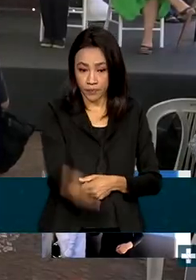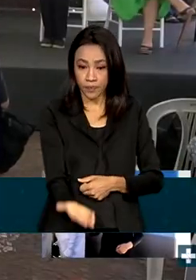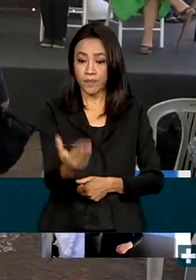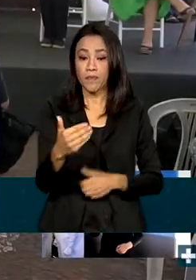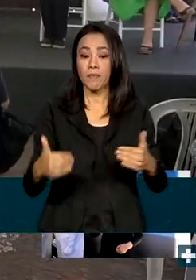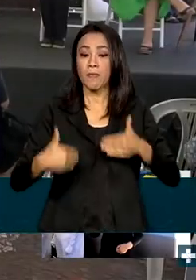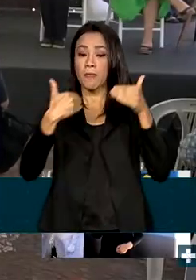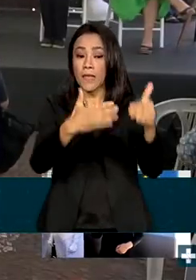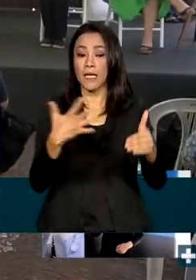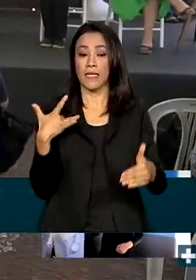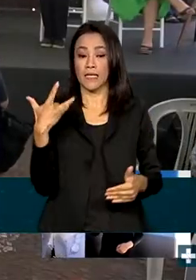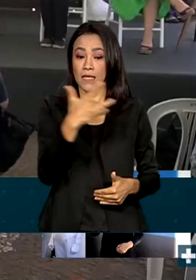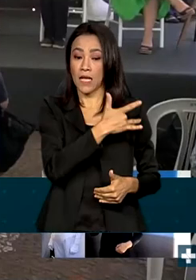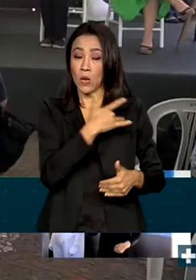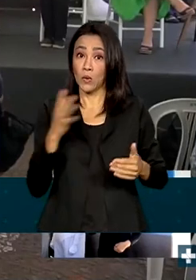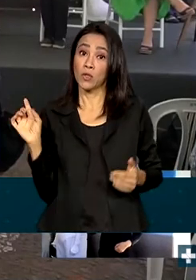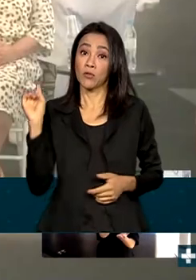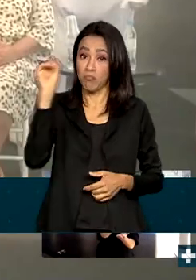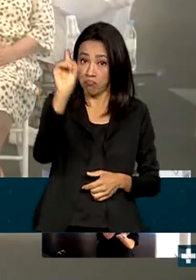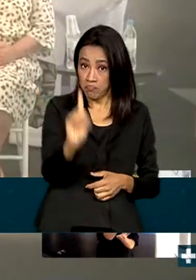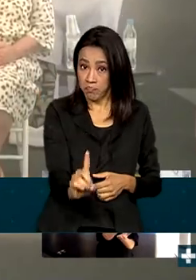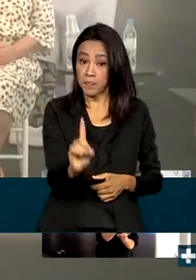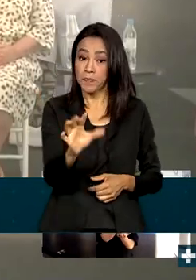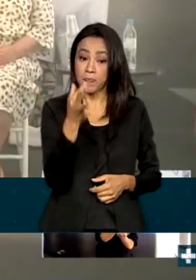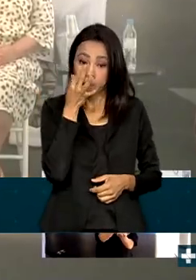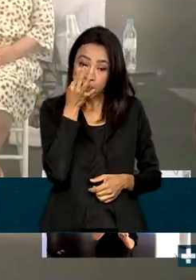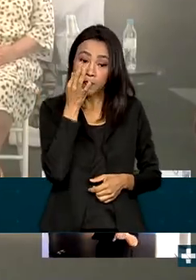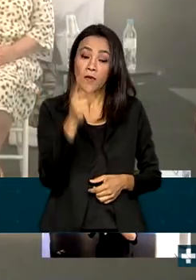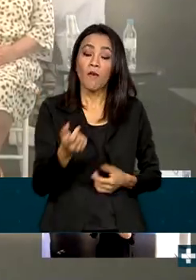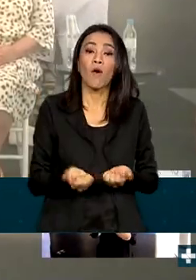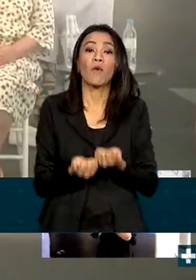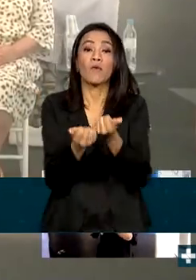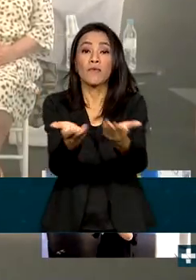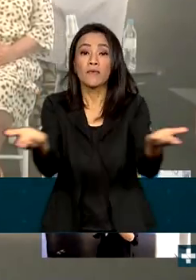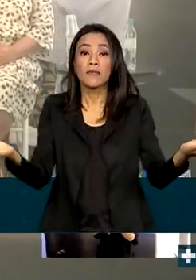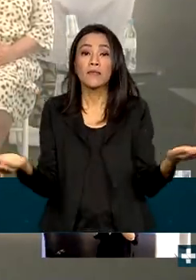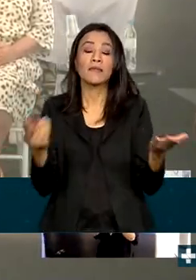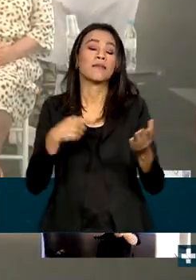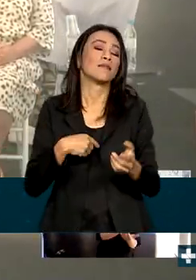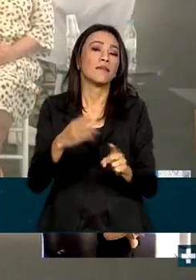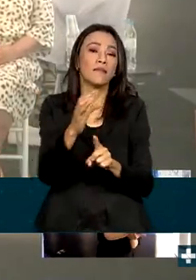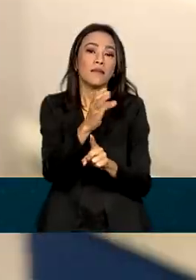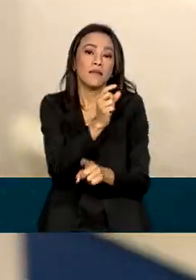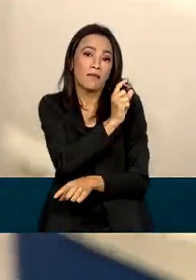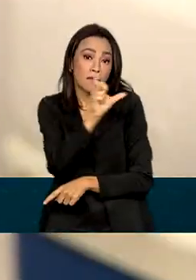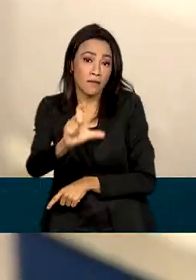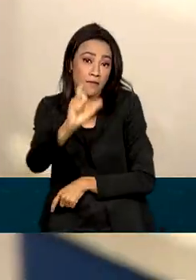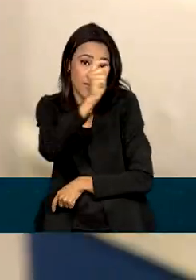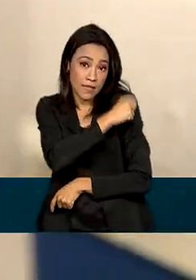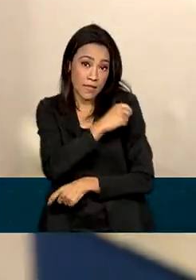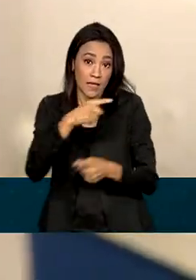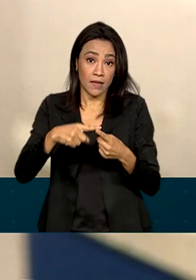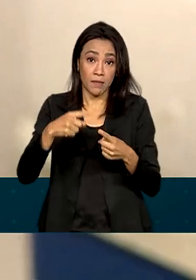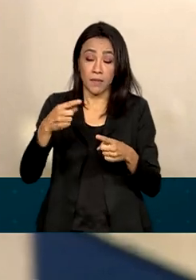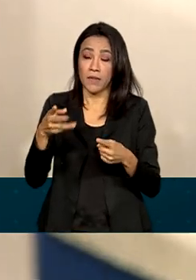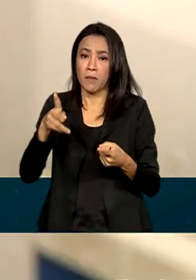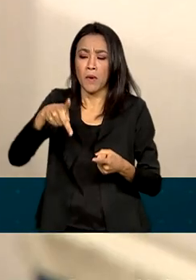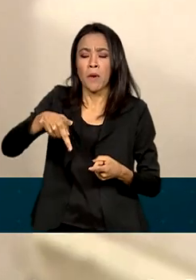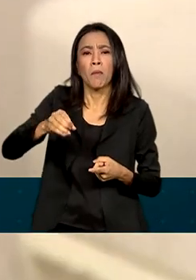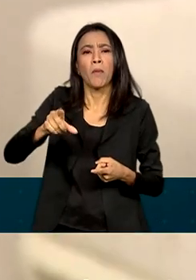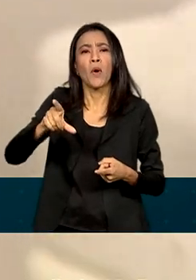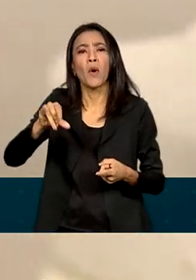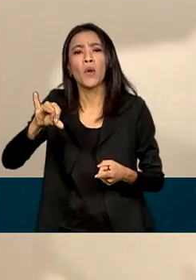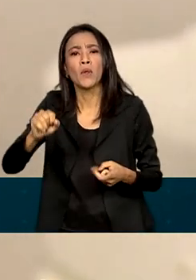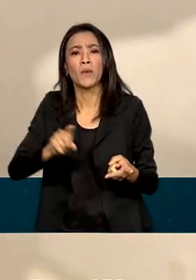Queiroga, participou do dia D. Foram oferecidas vacinas do calendário nacional, como da polio, febre